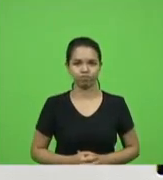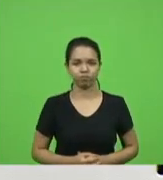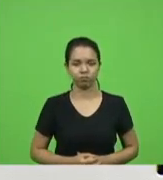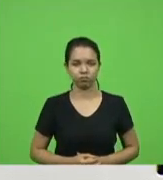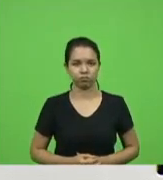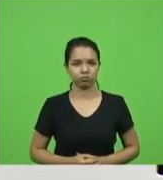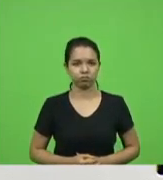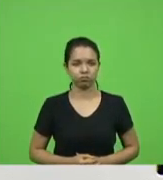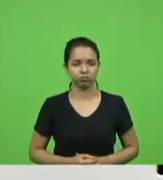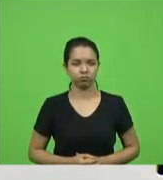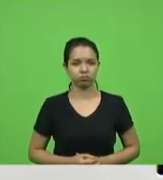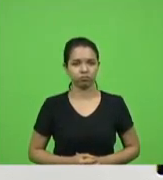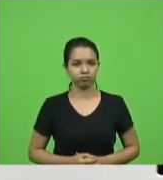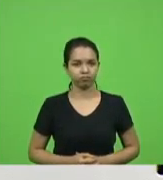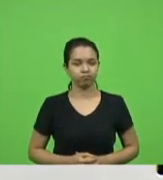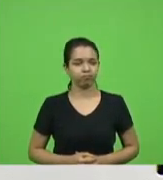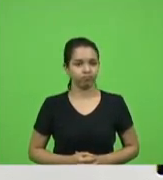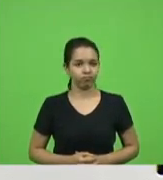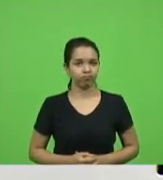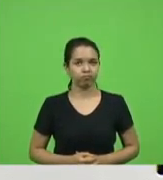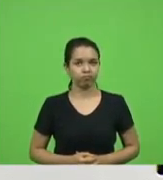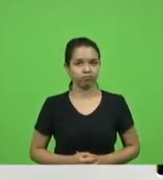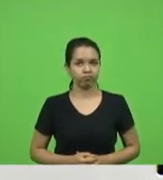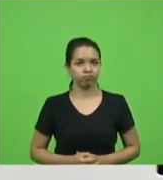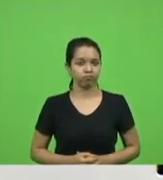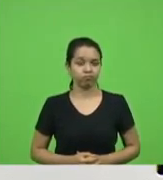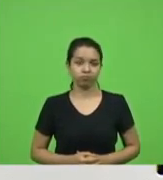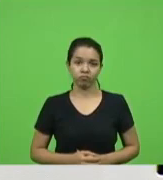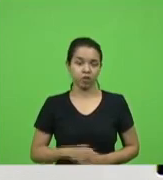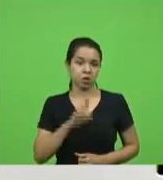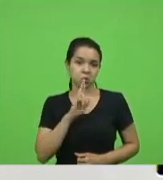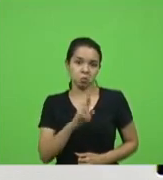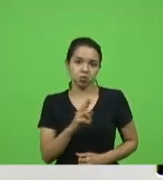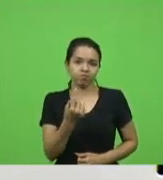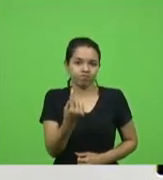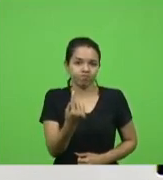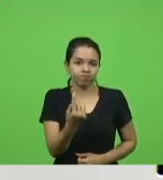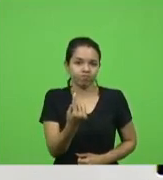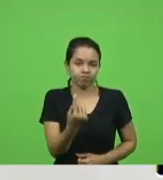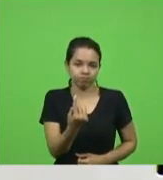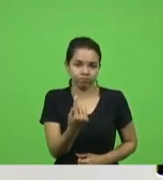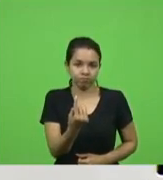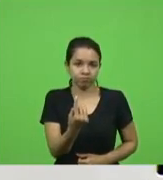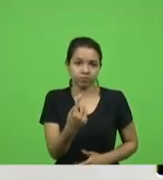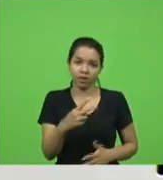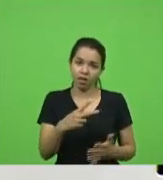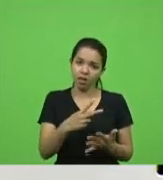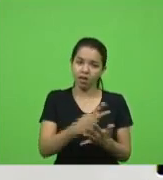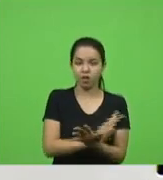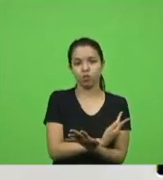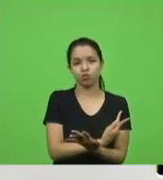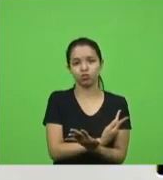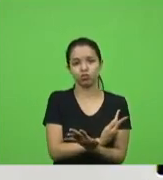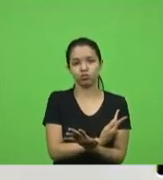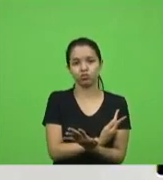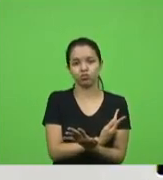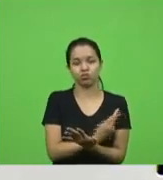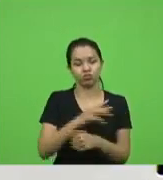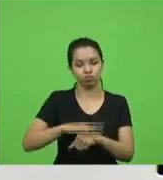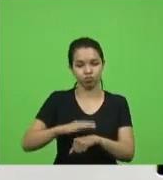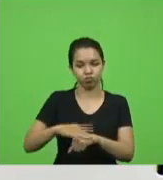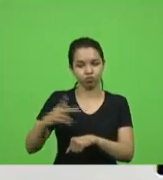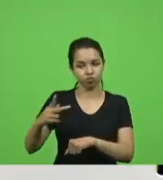eu disse pessoal tem uma justificativa erros do governo